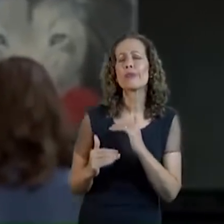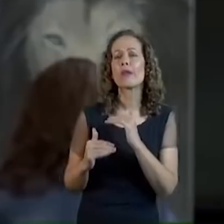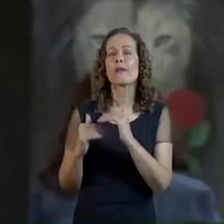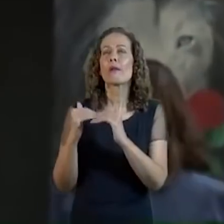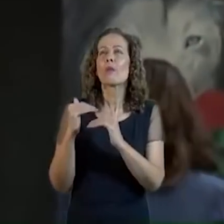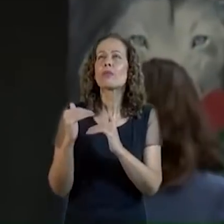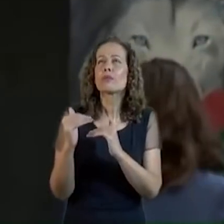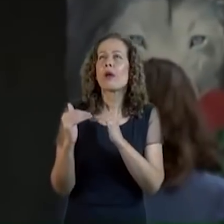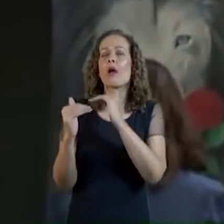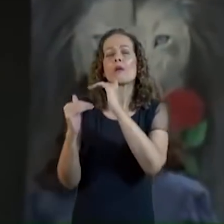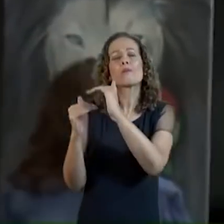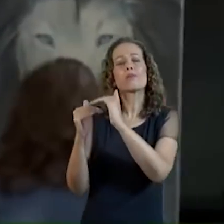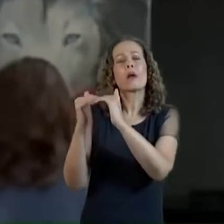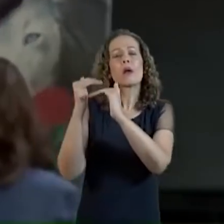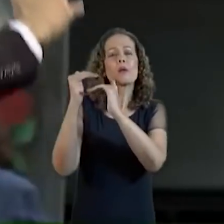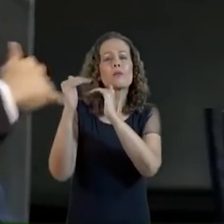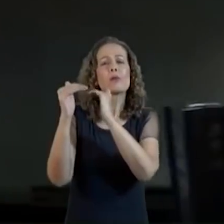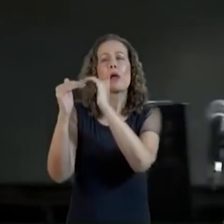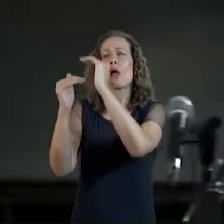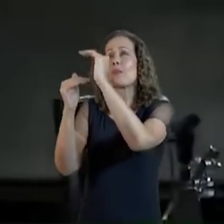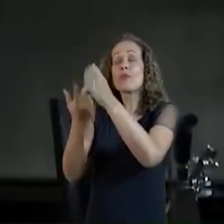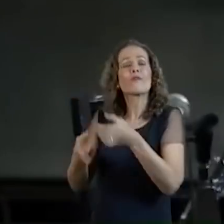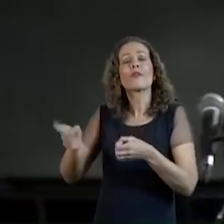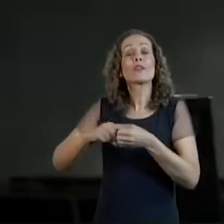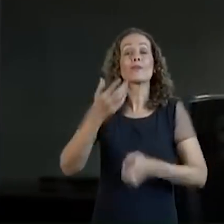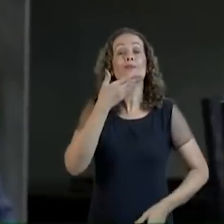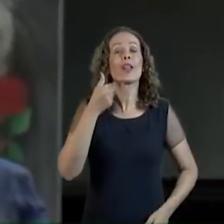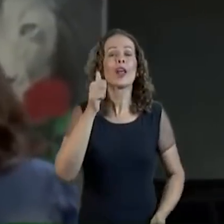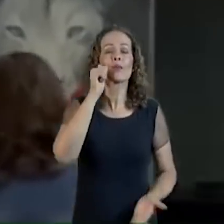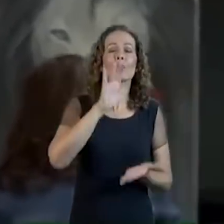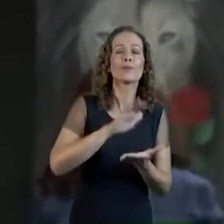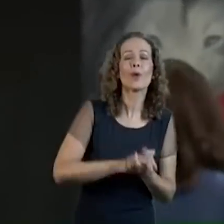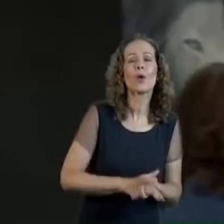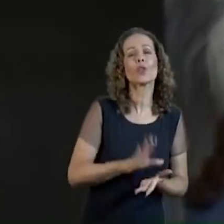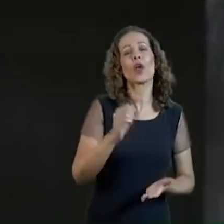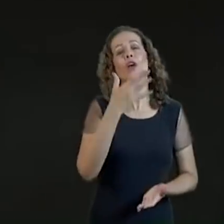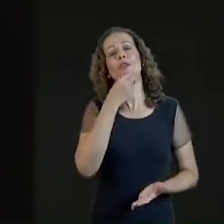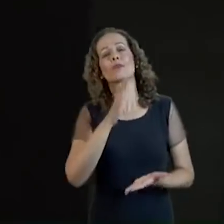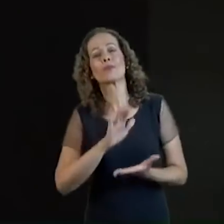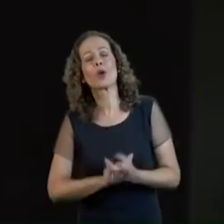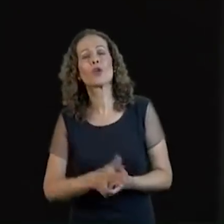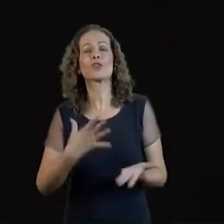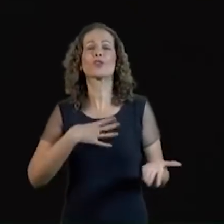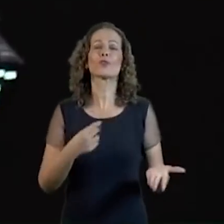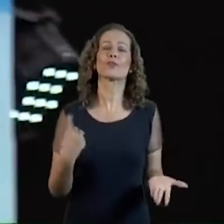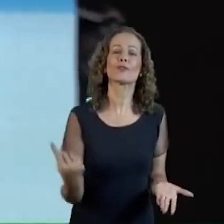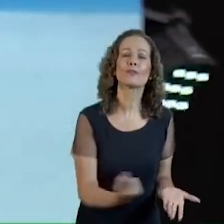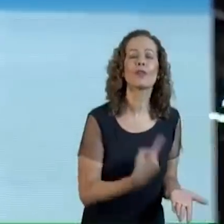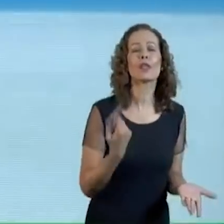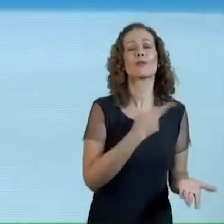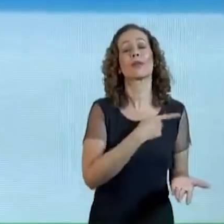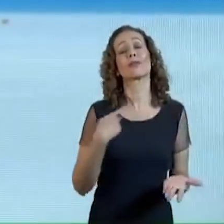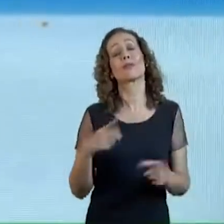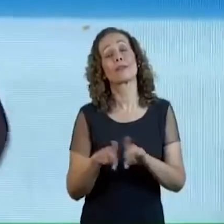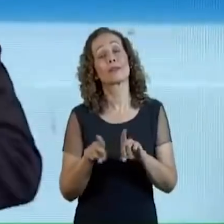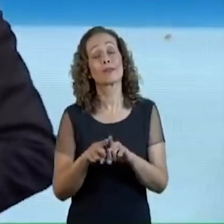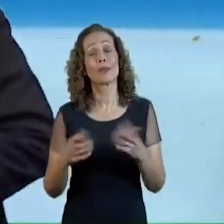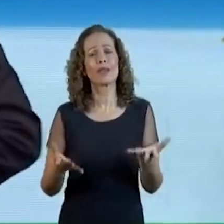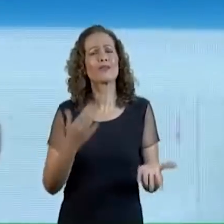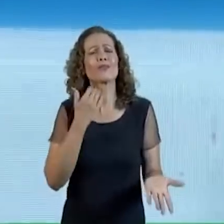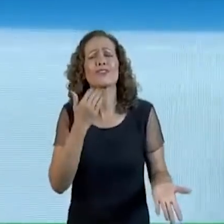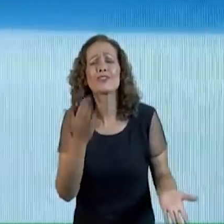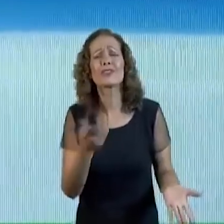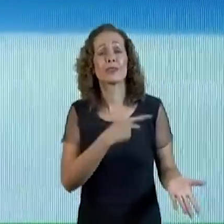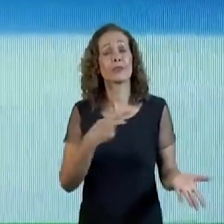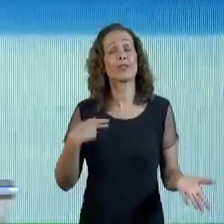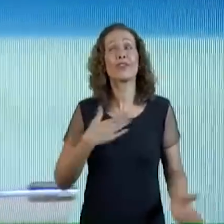voltar melhor Pra nossa esposa Voltar melhor Pros nossos filhos Voltar melhor Pro nosso pastor De que que adianta, gente O nosso pastor querido A